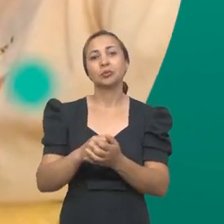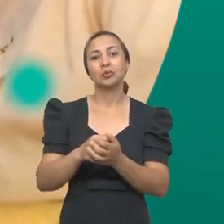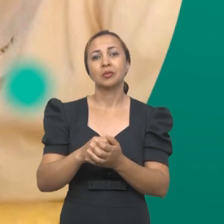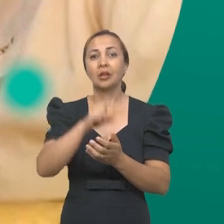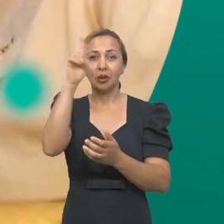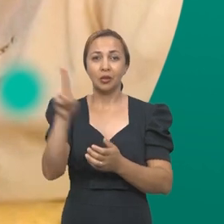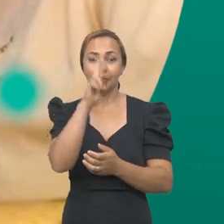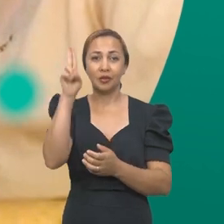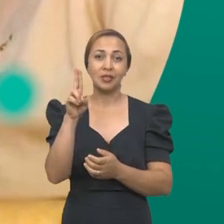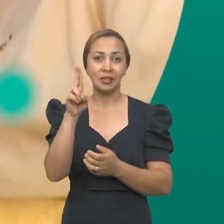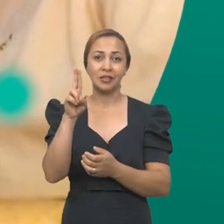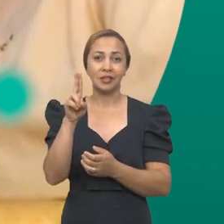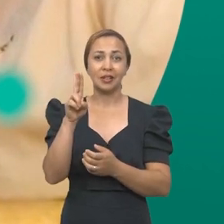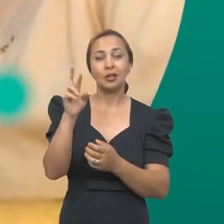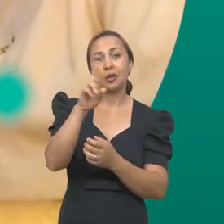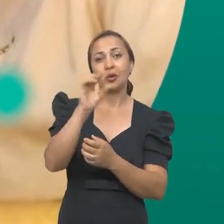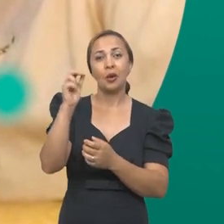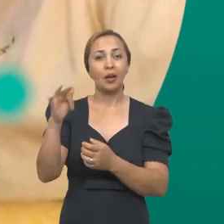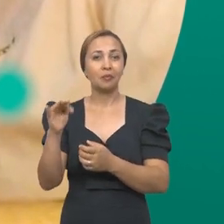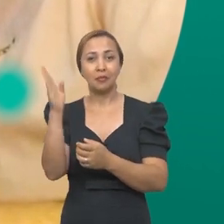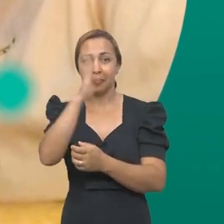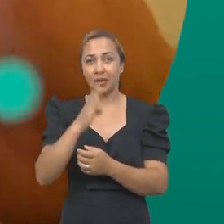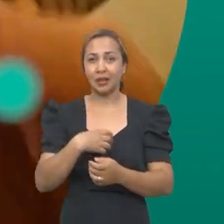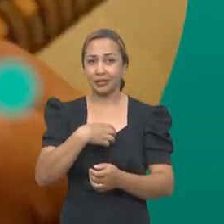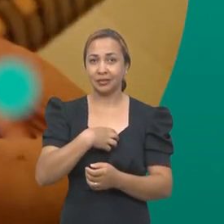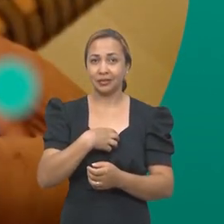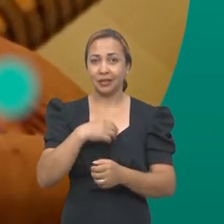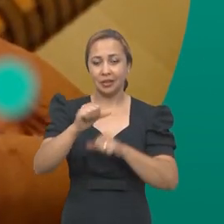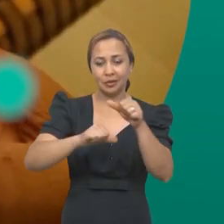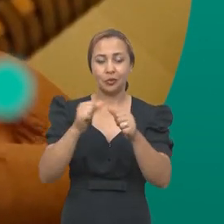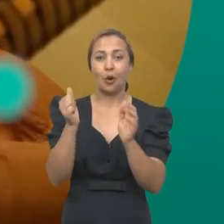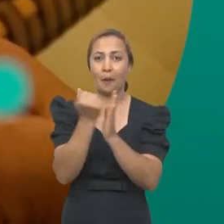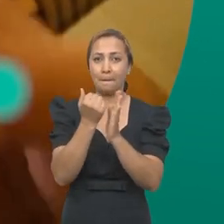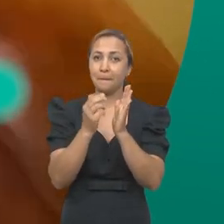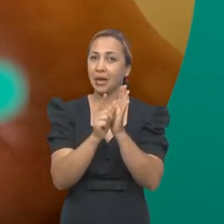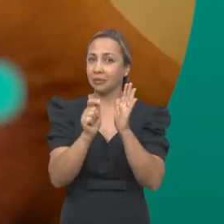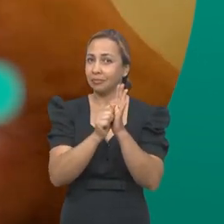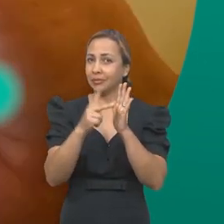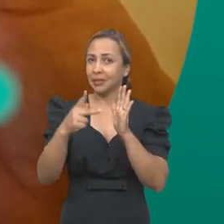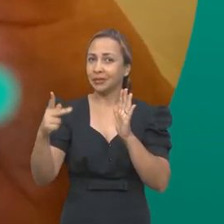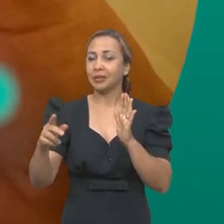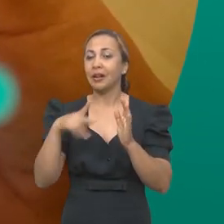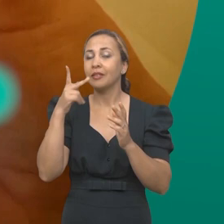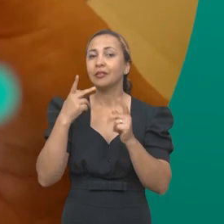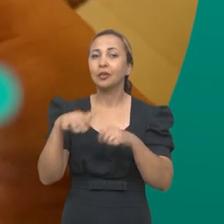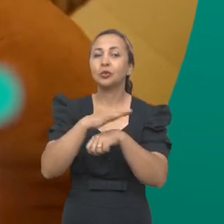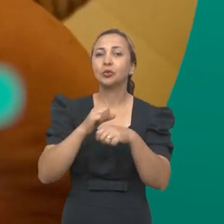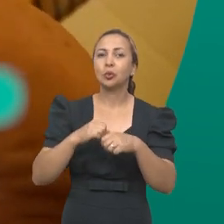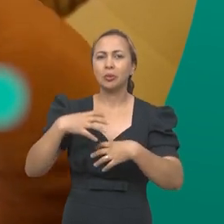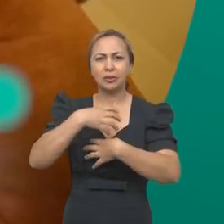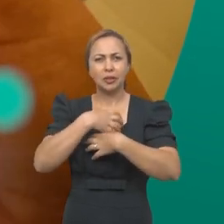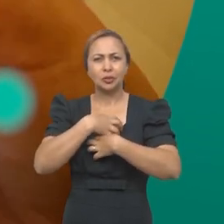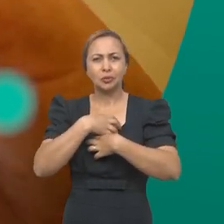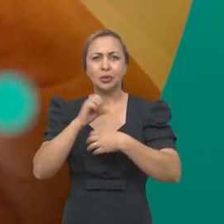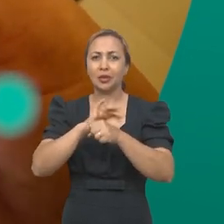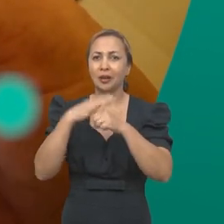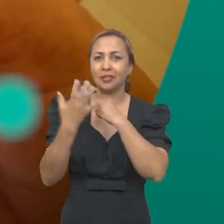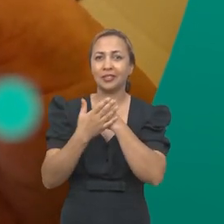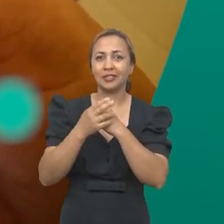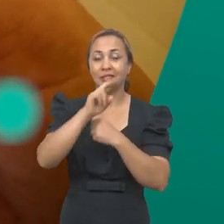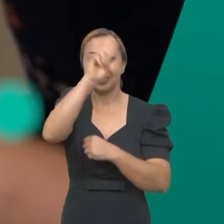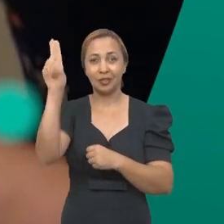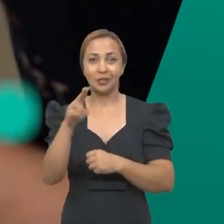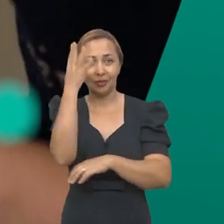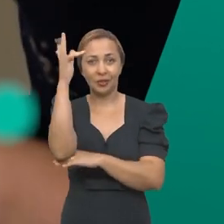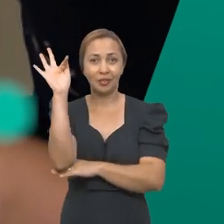Já na Universidade Federal do Recôncavo da Bahia, pesquisadores desenvolvem um aplicativo que orienta pacientes sobre os sintomas da